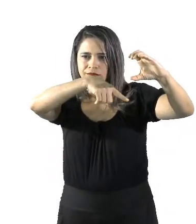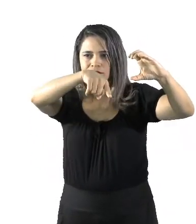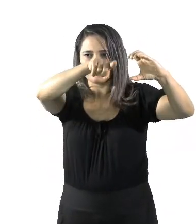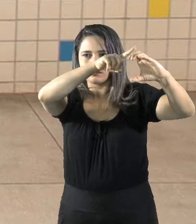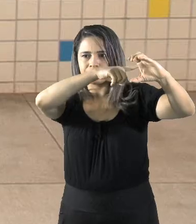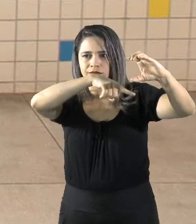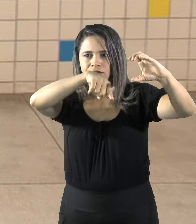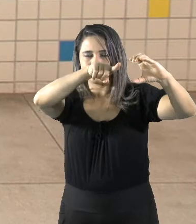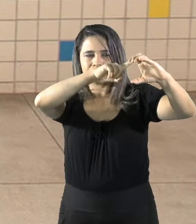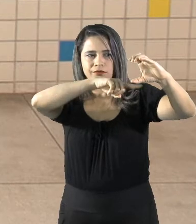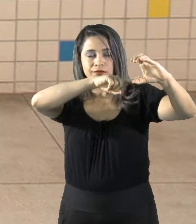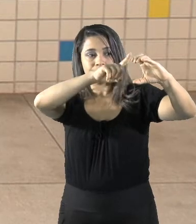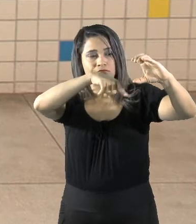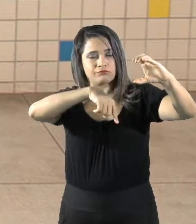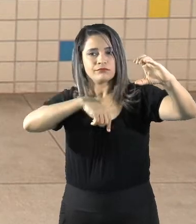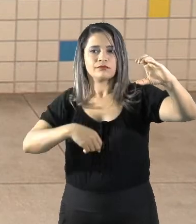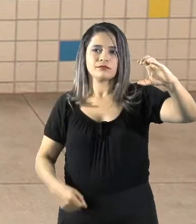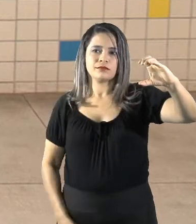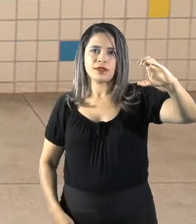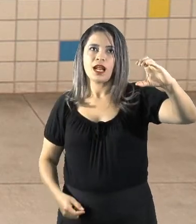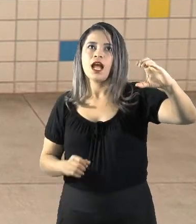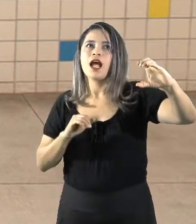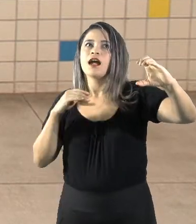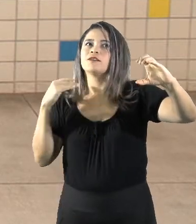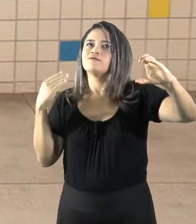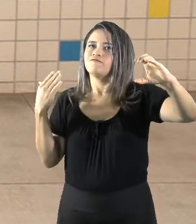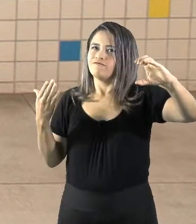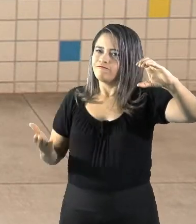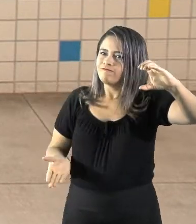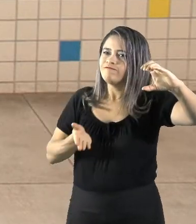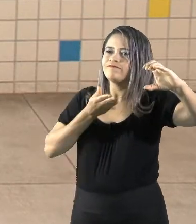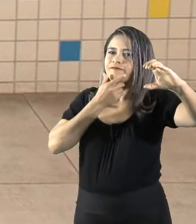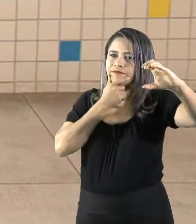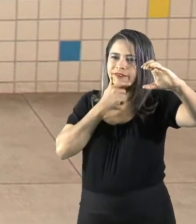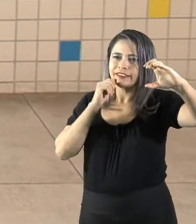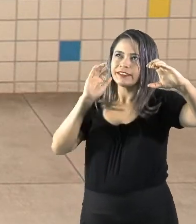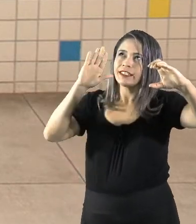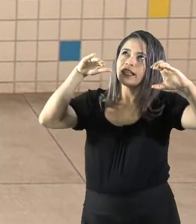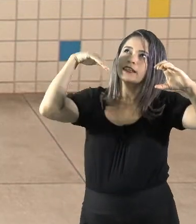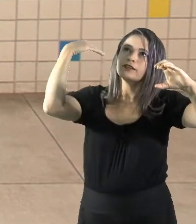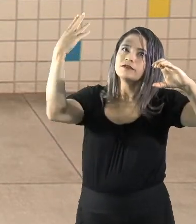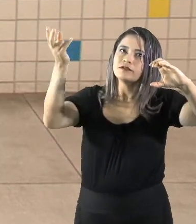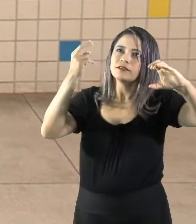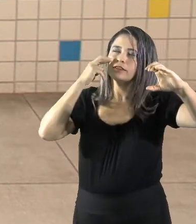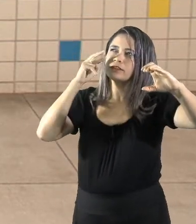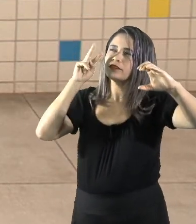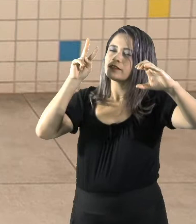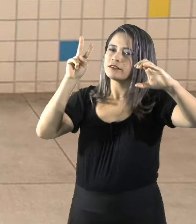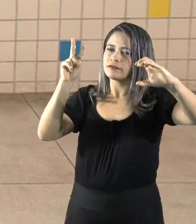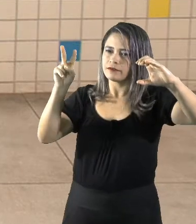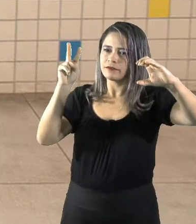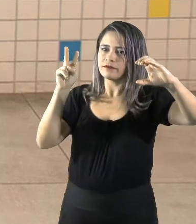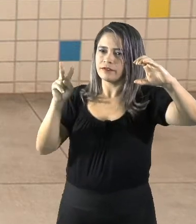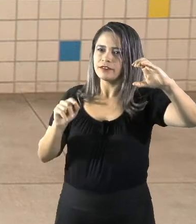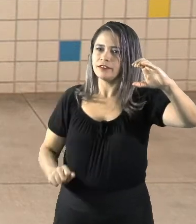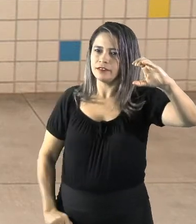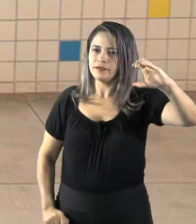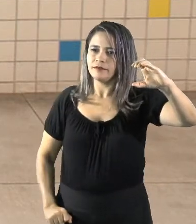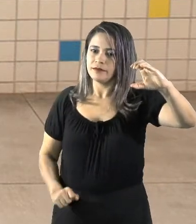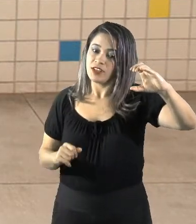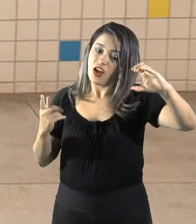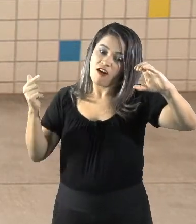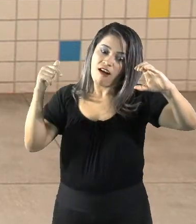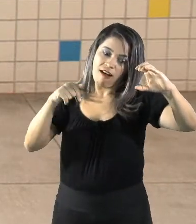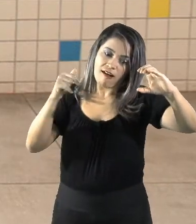da Terra, opa! Então, se lá fora consegue-se ver essa imagem refletida, logo o nosso